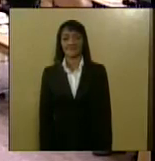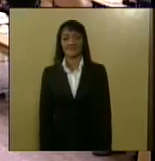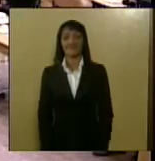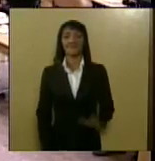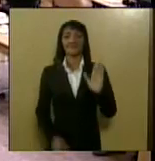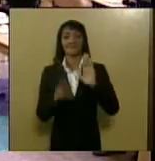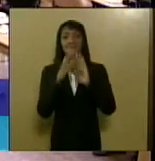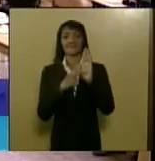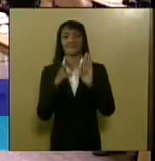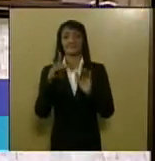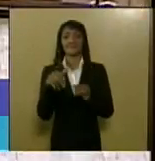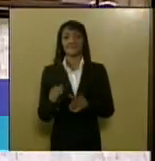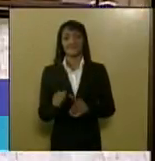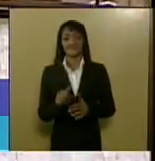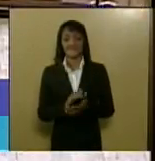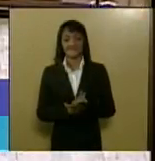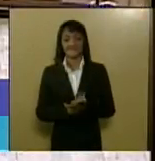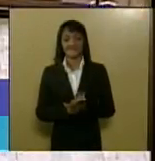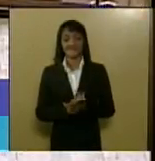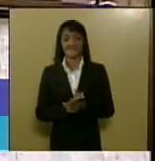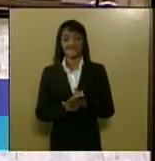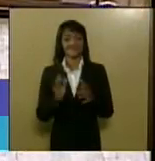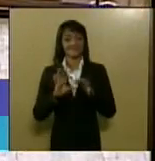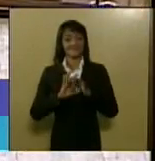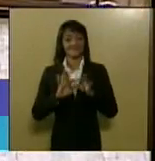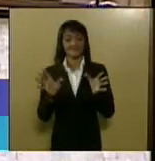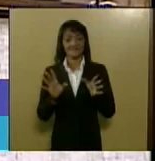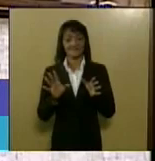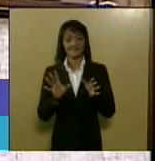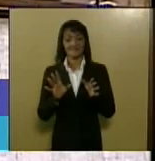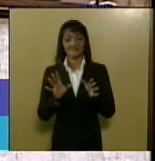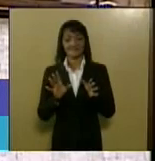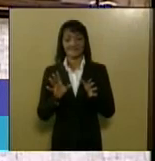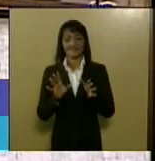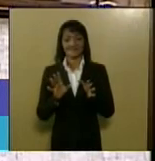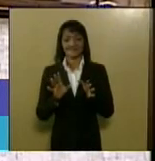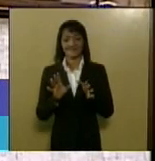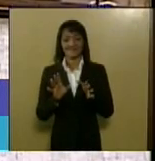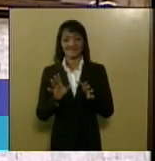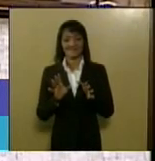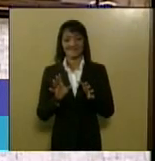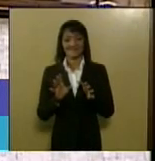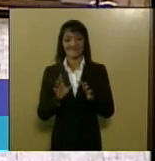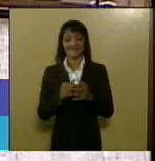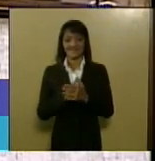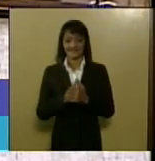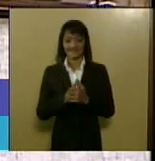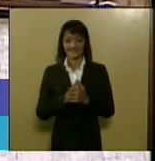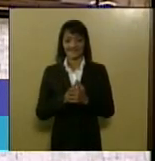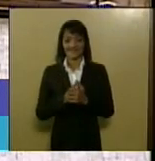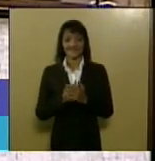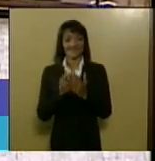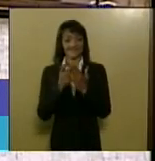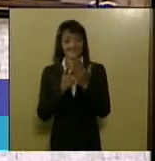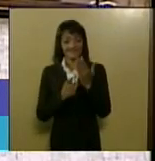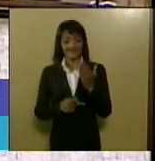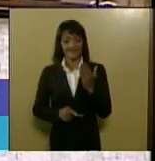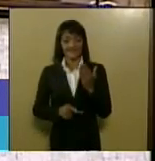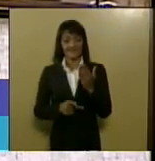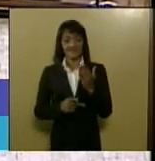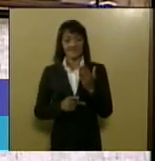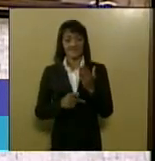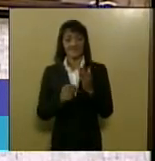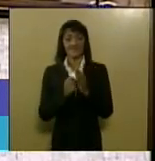passaremos a ordem do dia matéria a ser deliberada em apreciação os requerimentos de